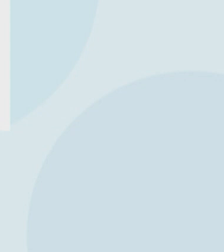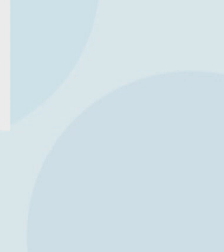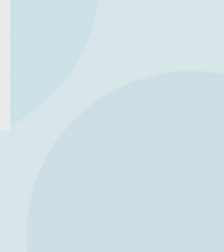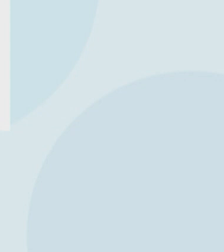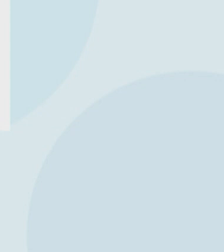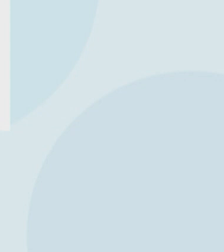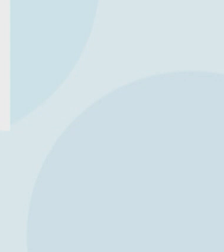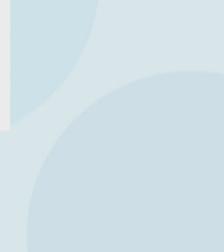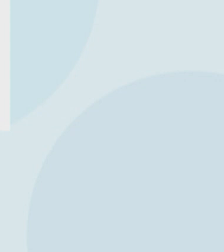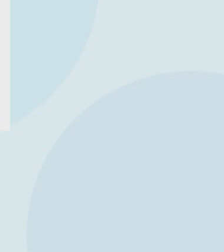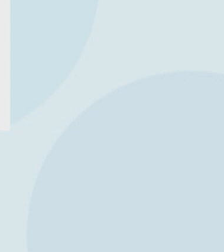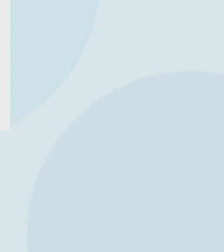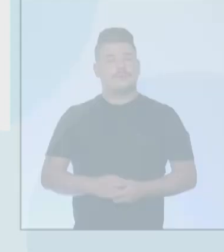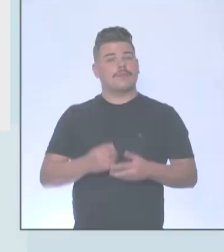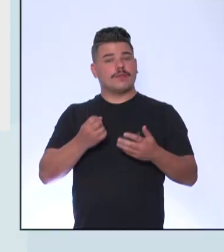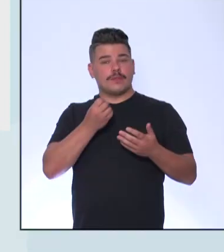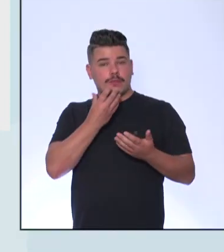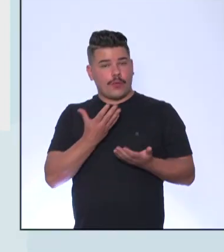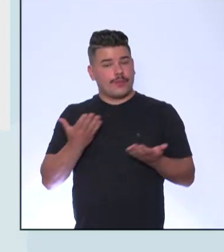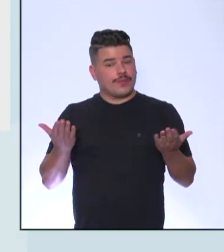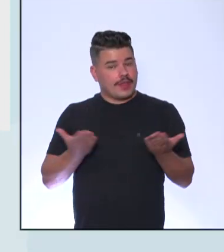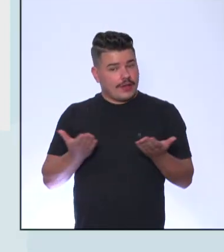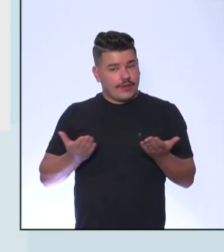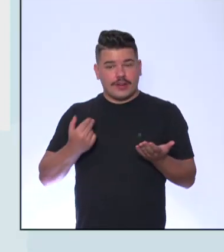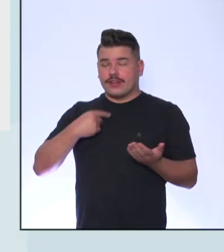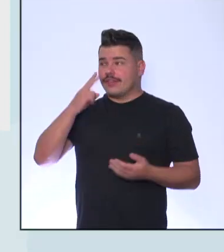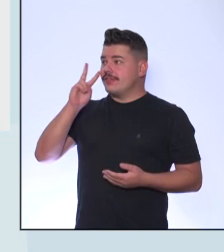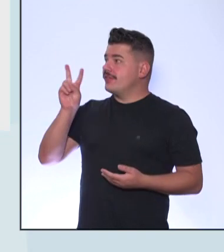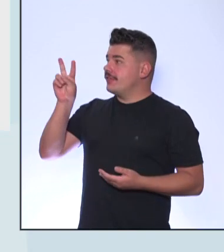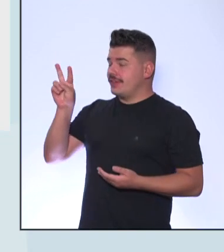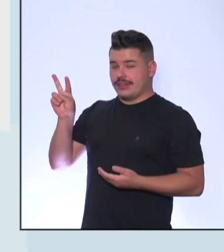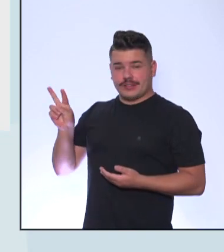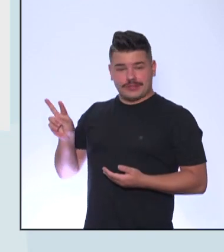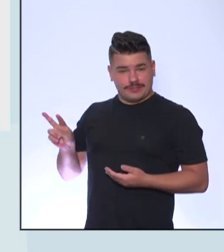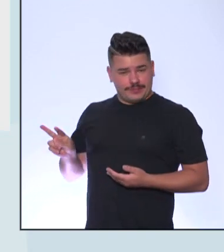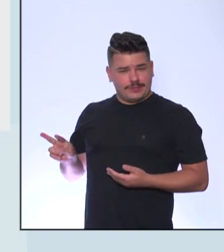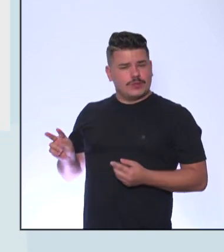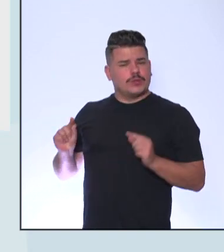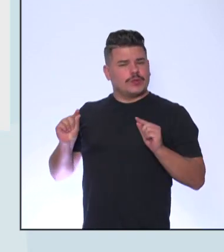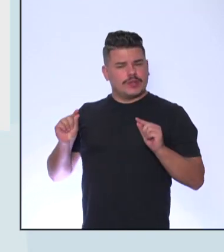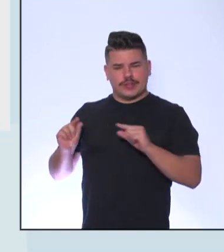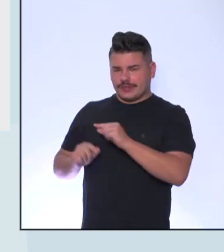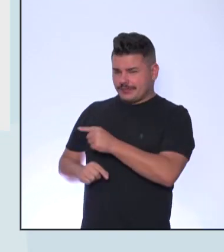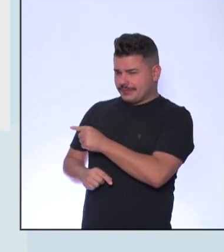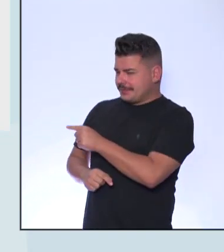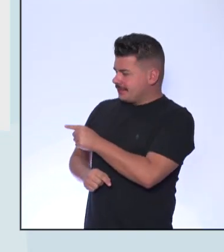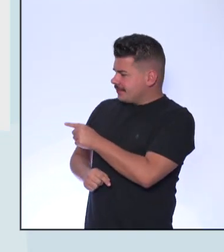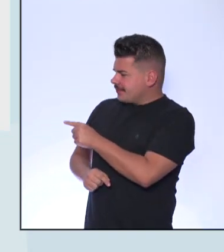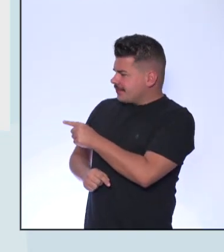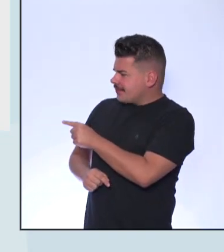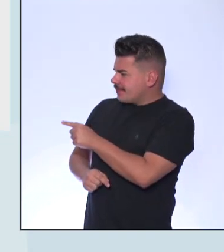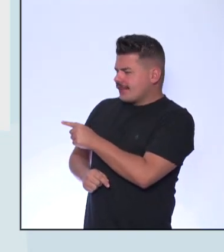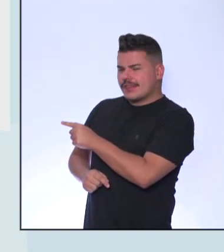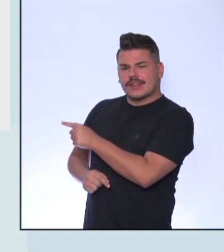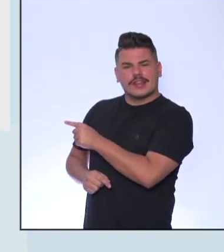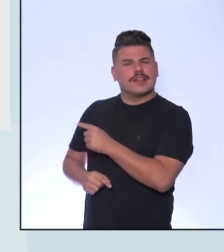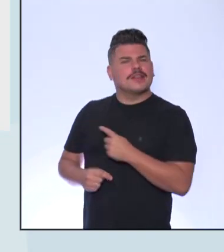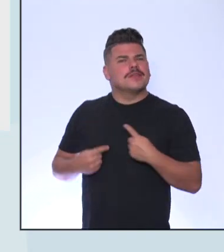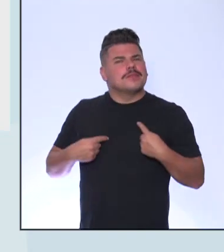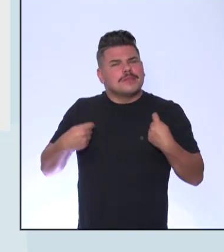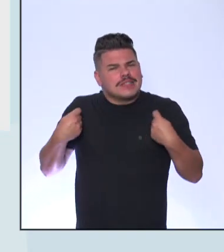Bom gente Eu vou ler o que tá escrito Para ver se vocês conseguem Mas tá escrito o seguinte Precisamos rever Esses